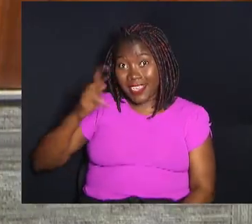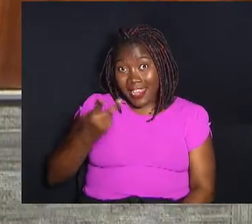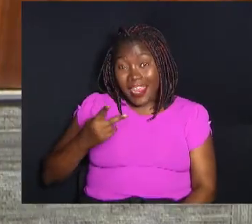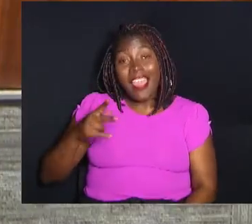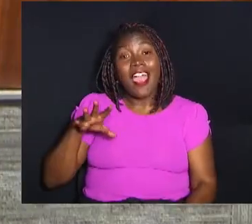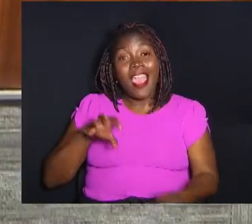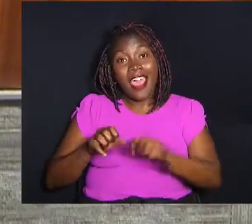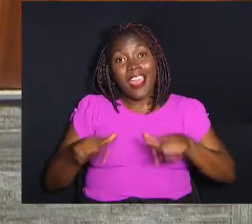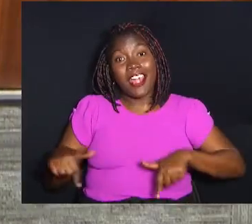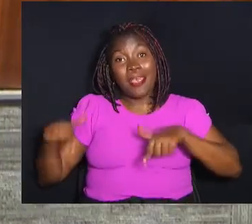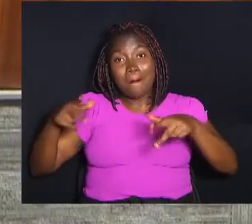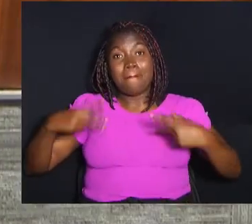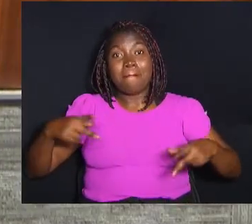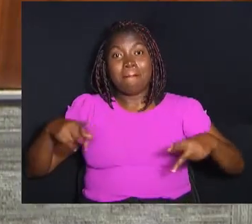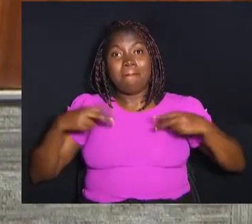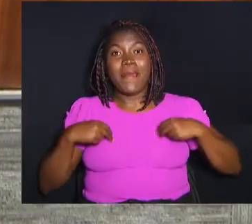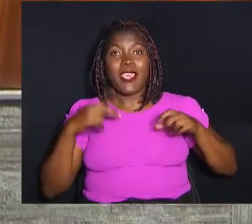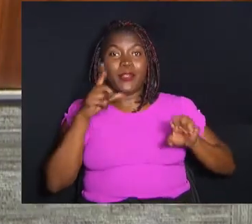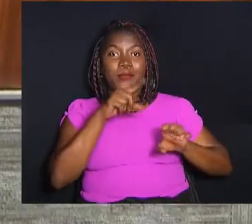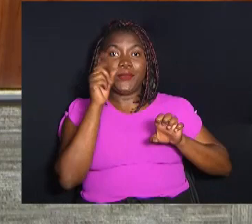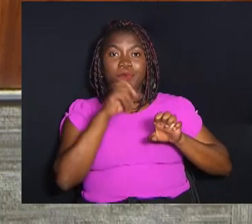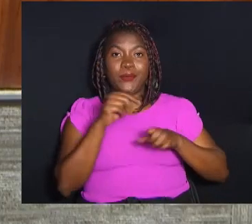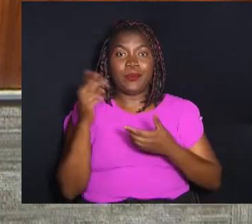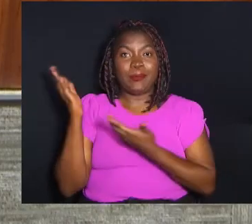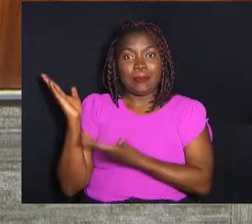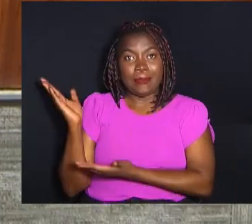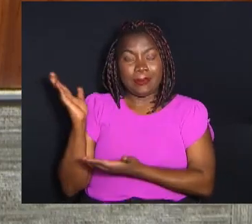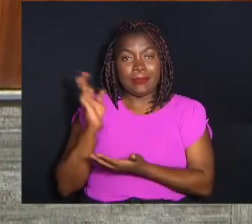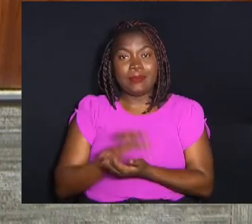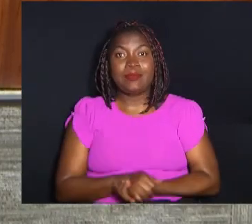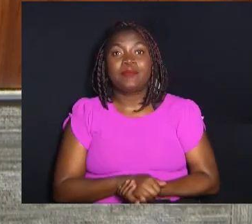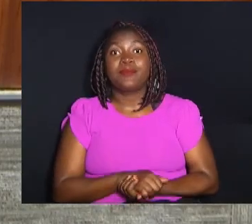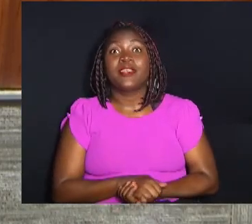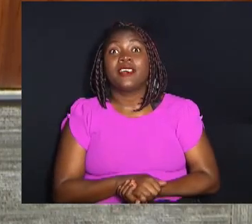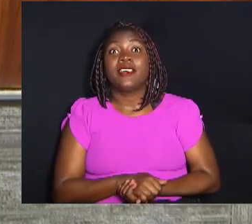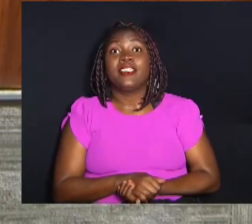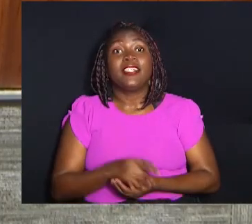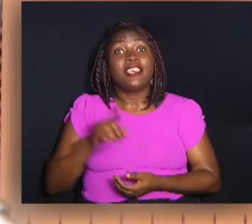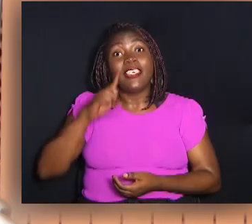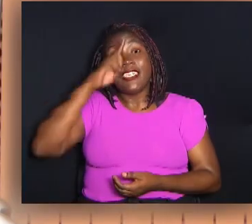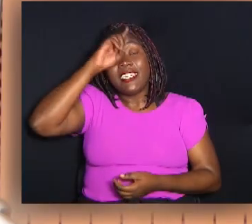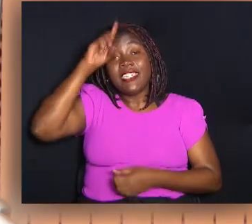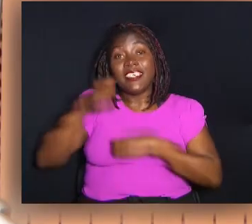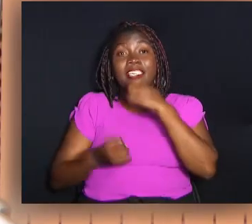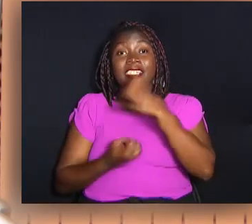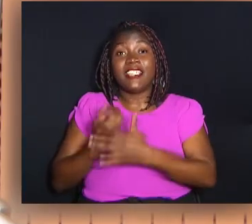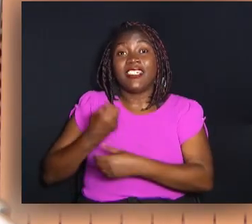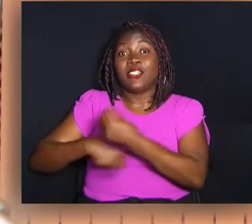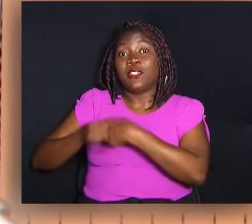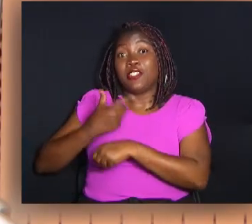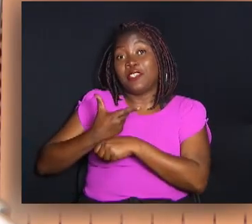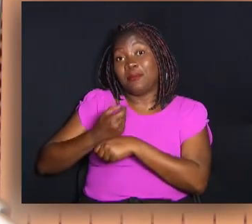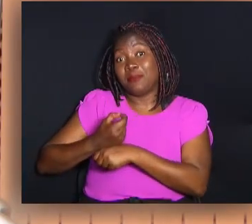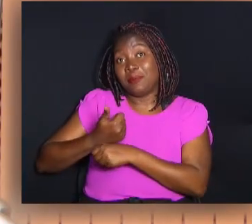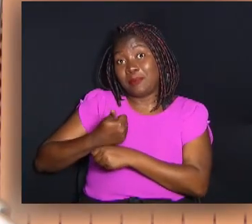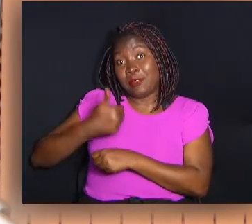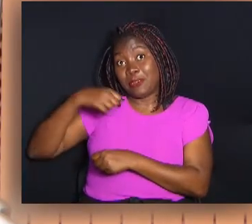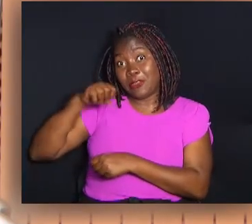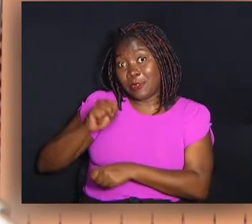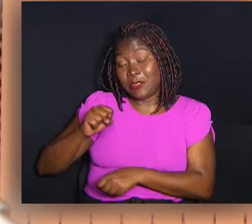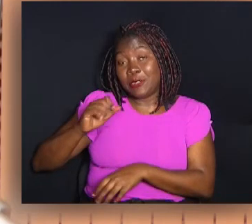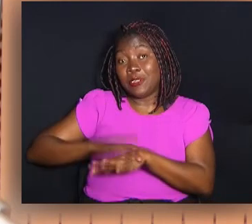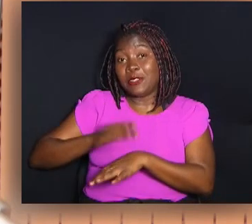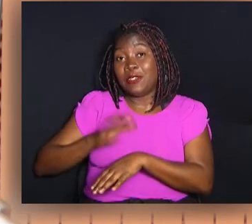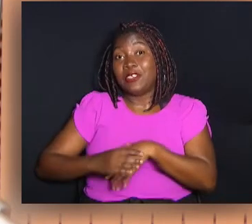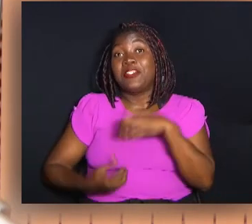recebeu o Diploma de Mérito ao empresarial José Bonifácio Coutinho Nogueira. Foi idealizada em 2018.